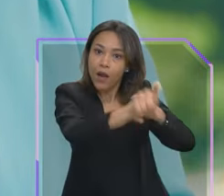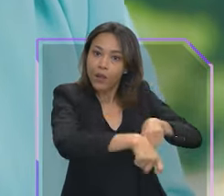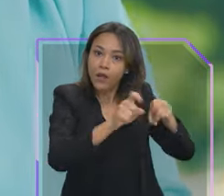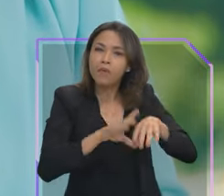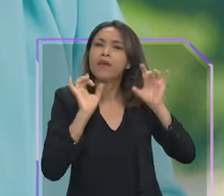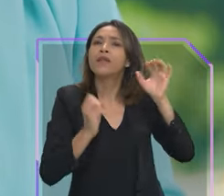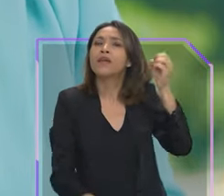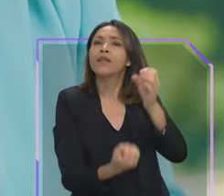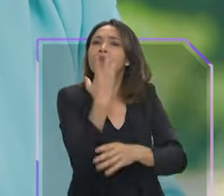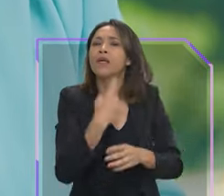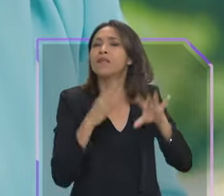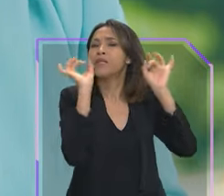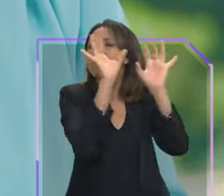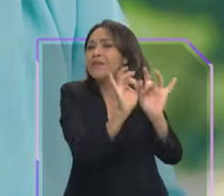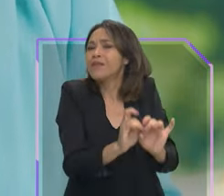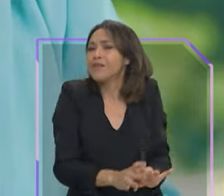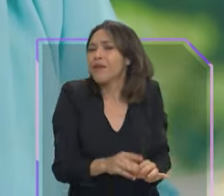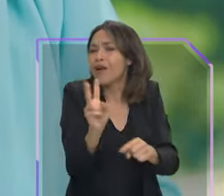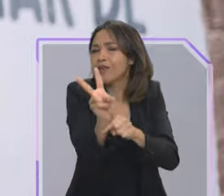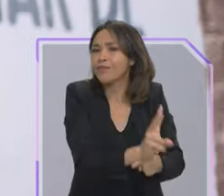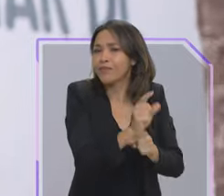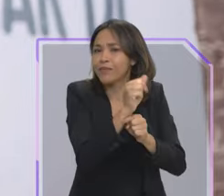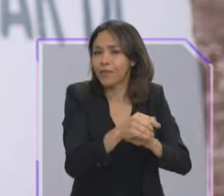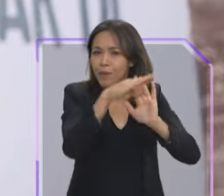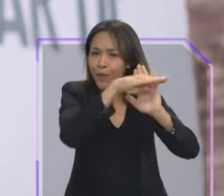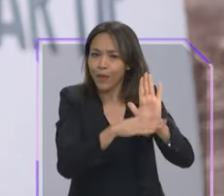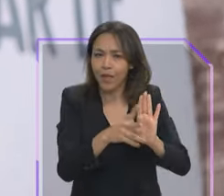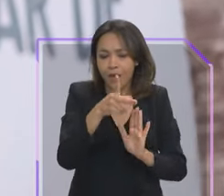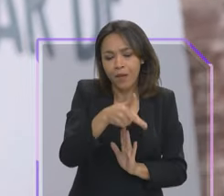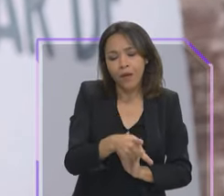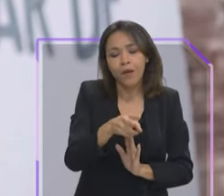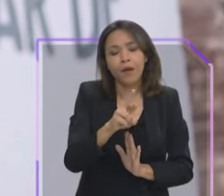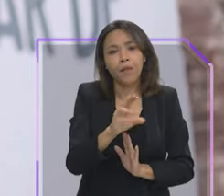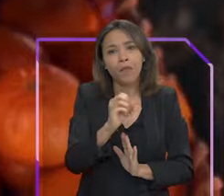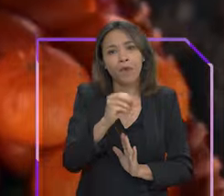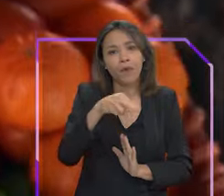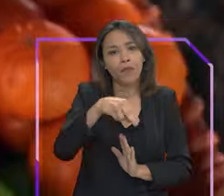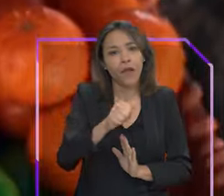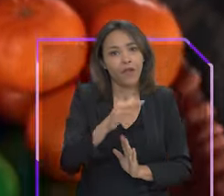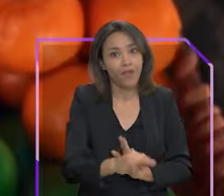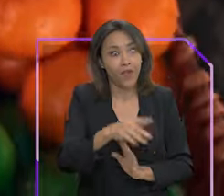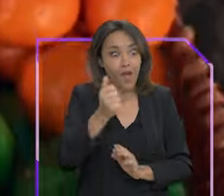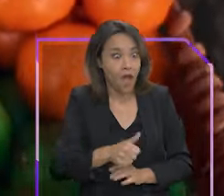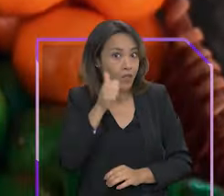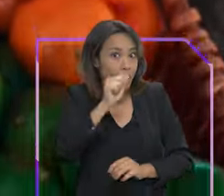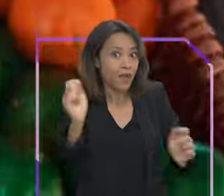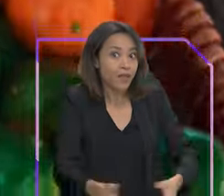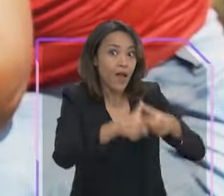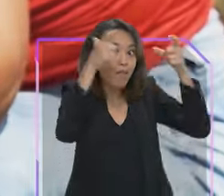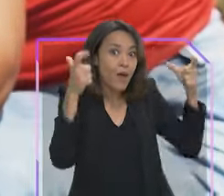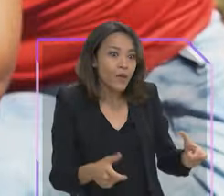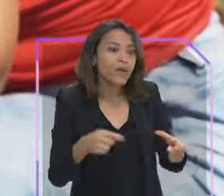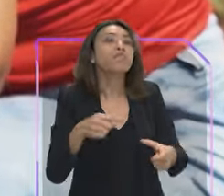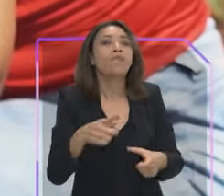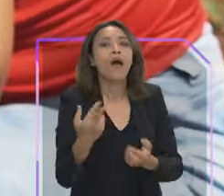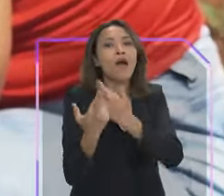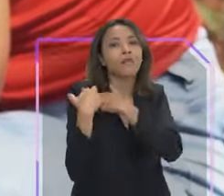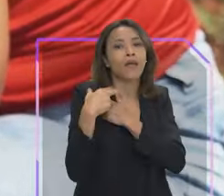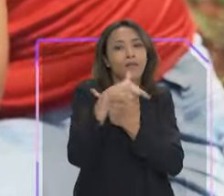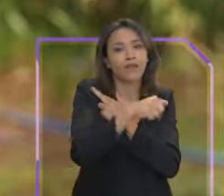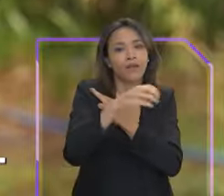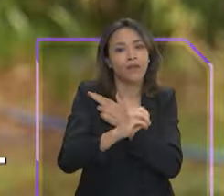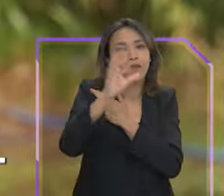linha especial de crédito, o Pronaf Mulher. As mulheres são a maioria na agricultura familiar, que é responsável por